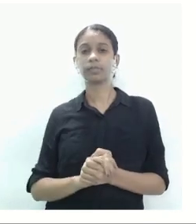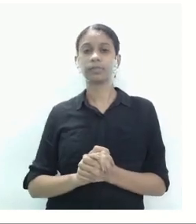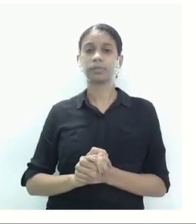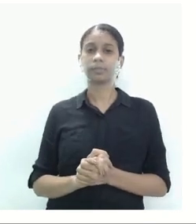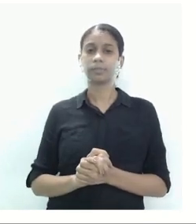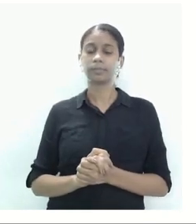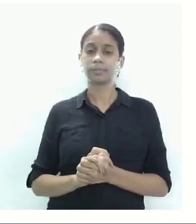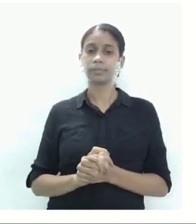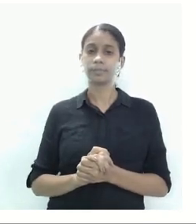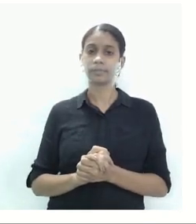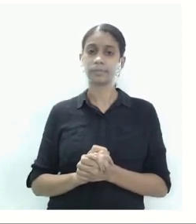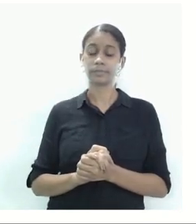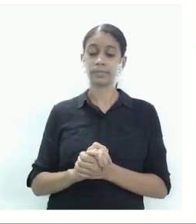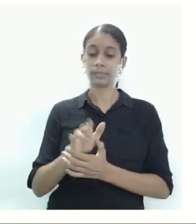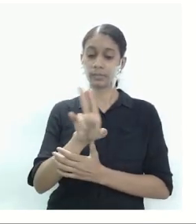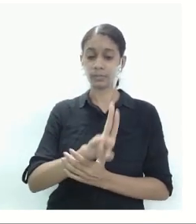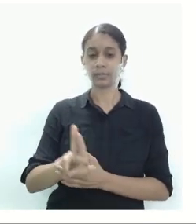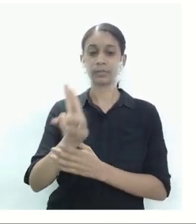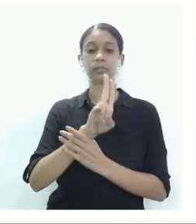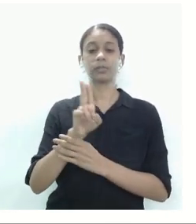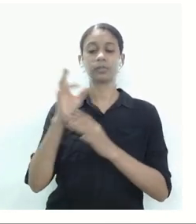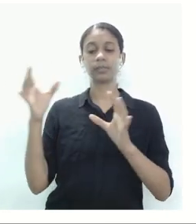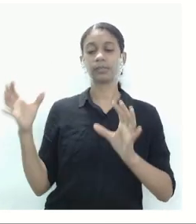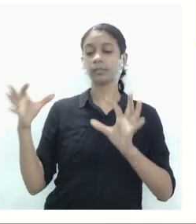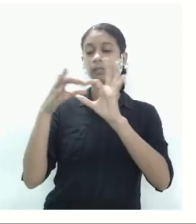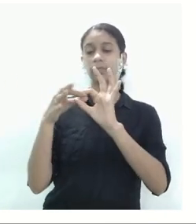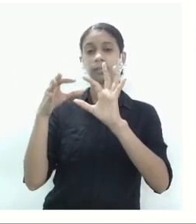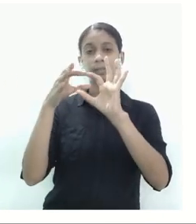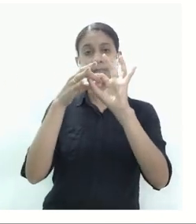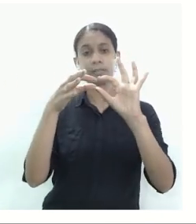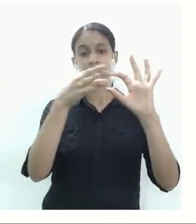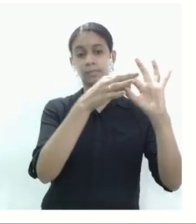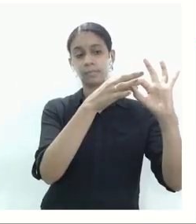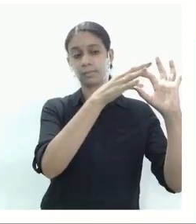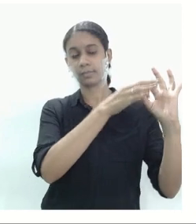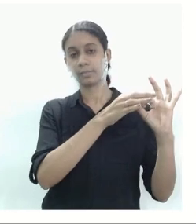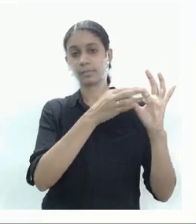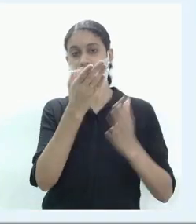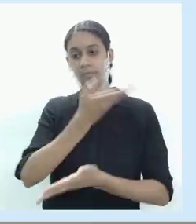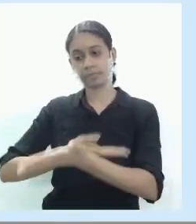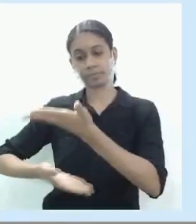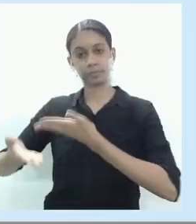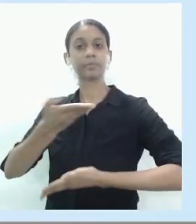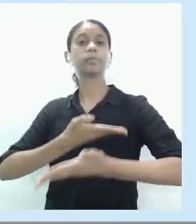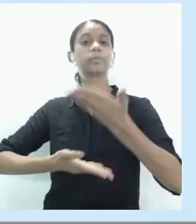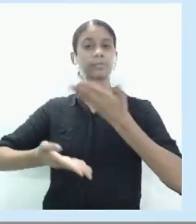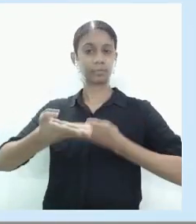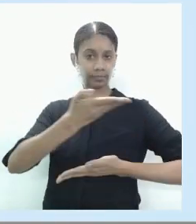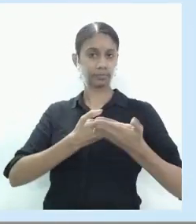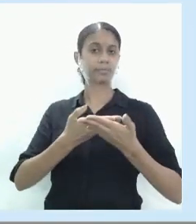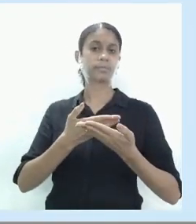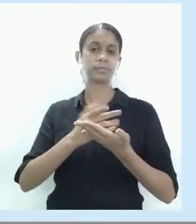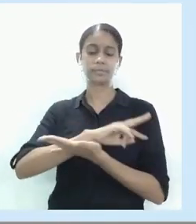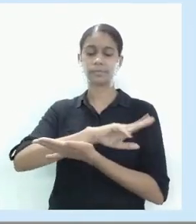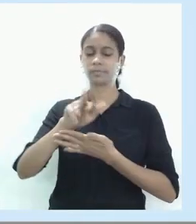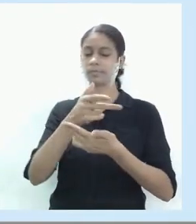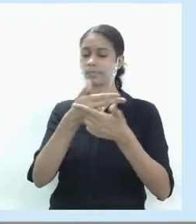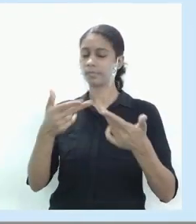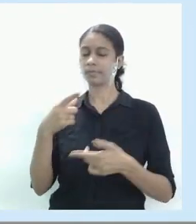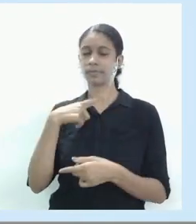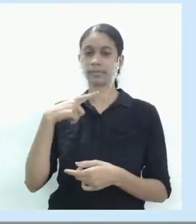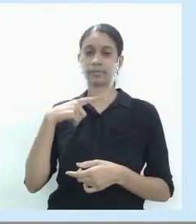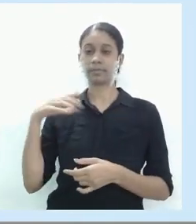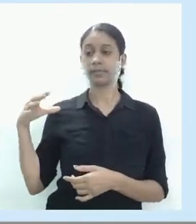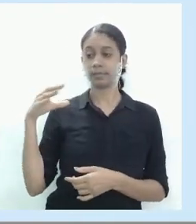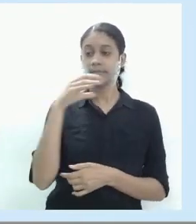a big data, das interconexões. E aí vamos ter rapidamente, brevemente,